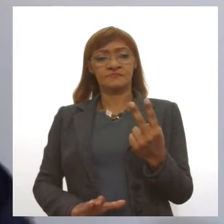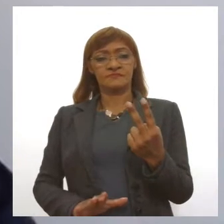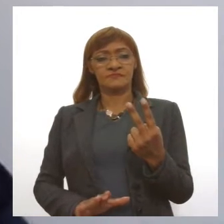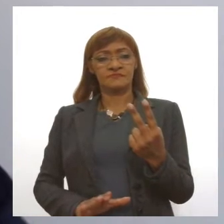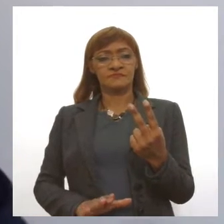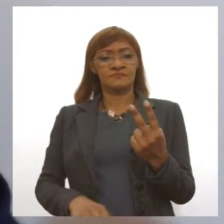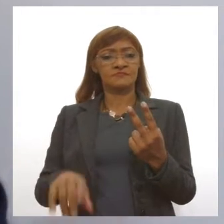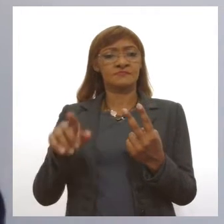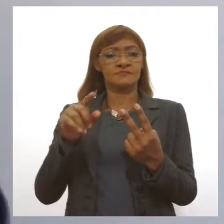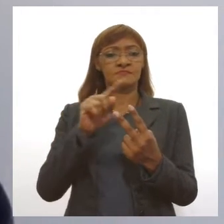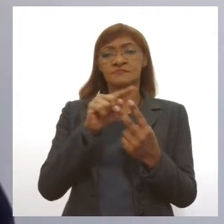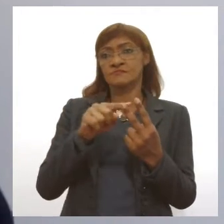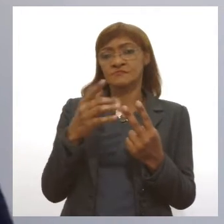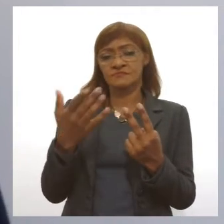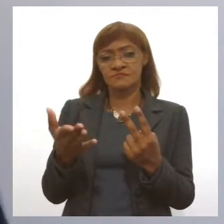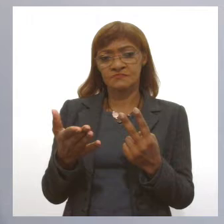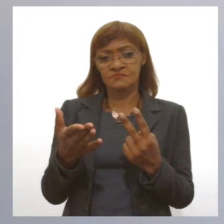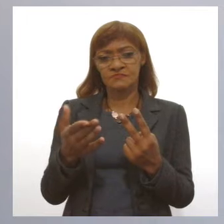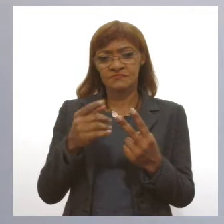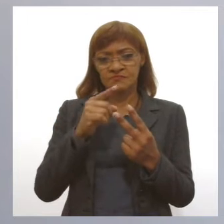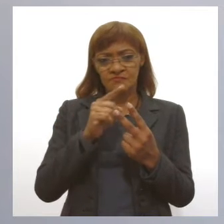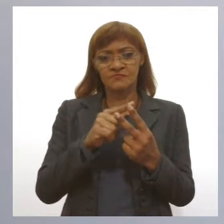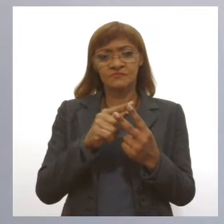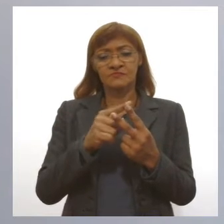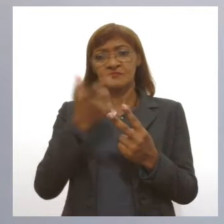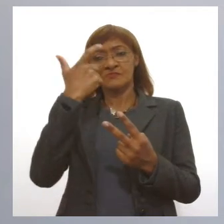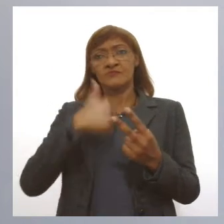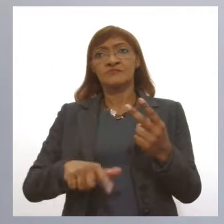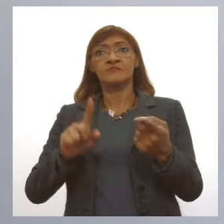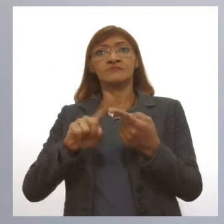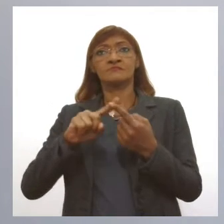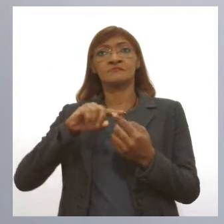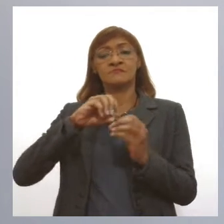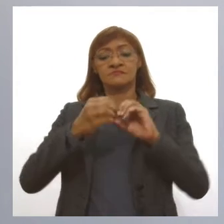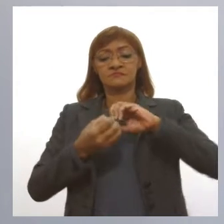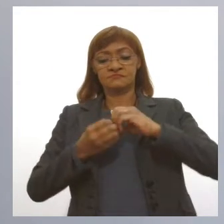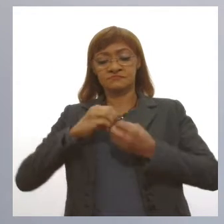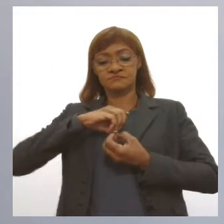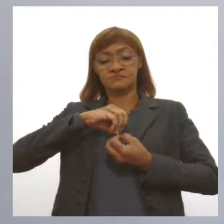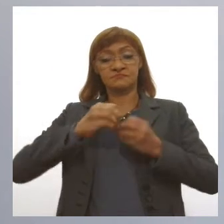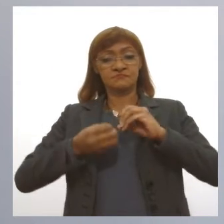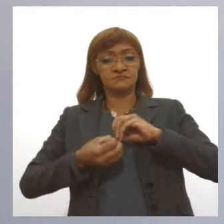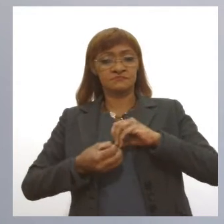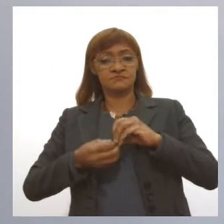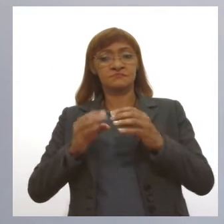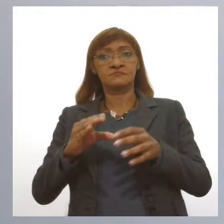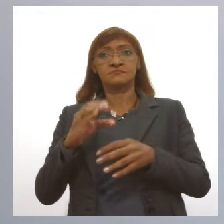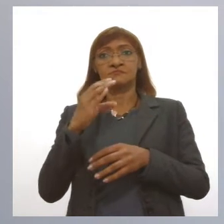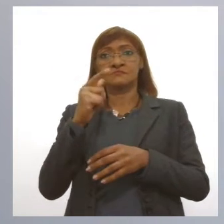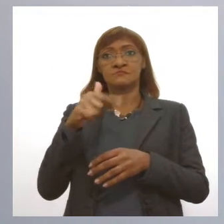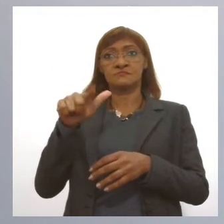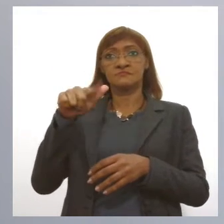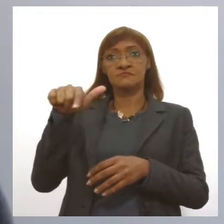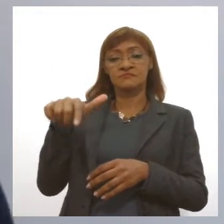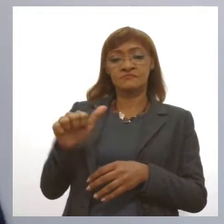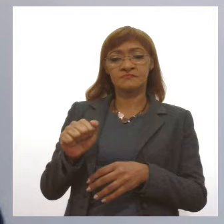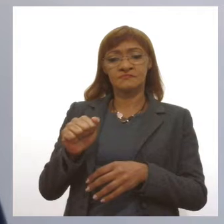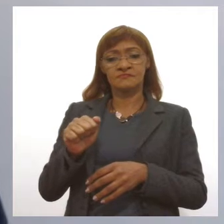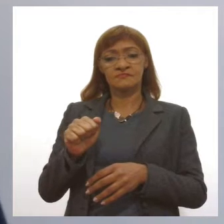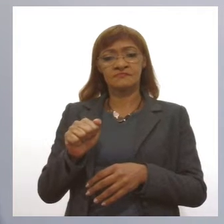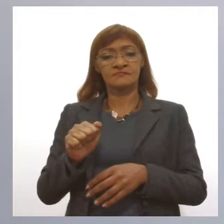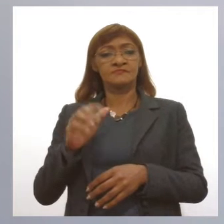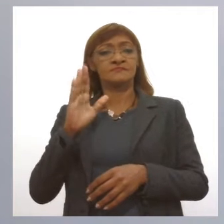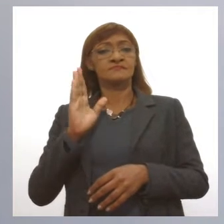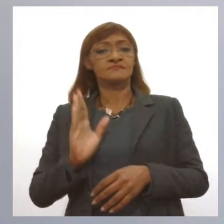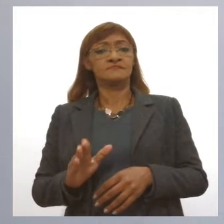composta por dois agentes, o anticorpo e a célula. Então, o anticorpo é o que a gente mede na circulação, é quando a gente faz a